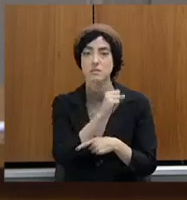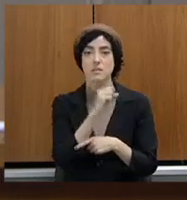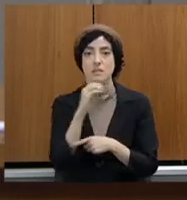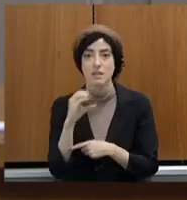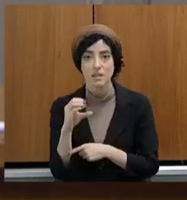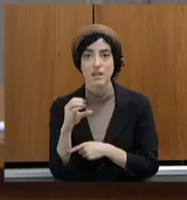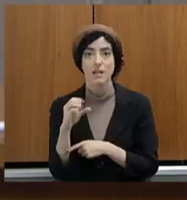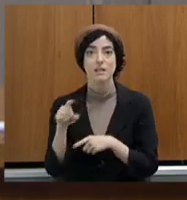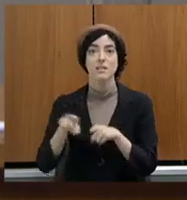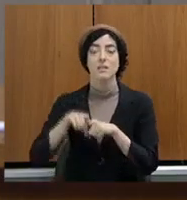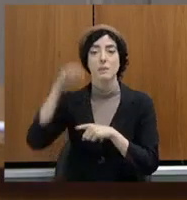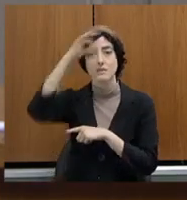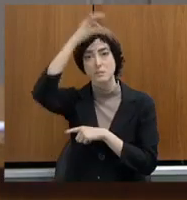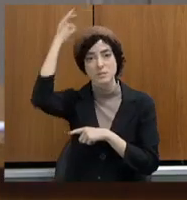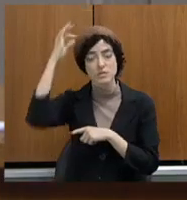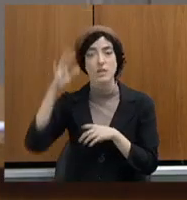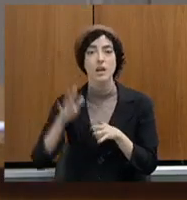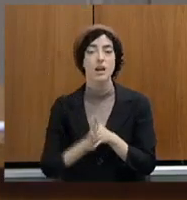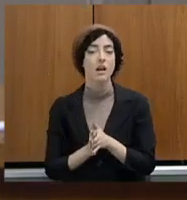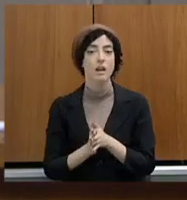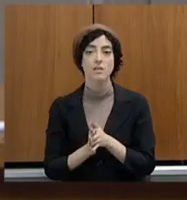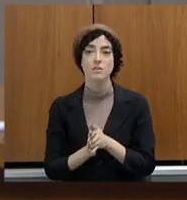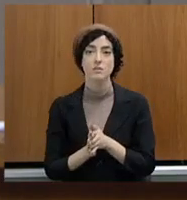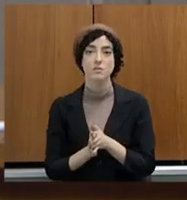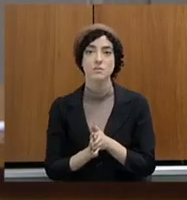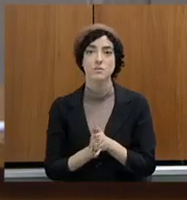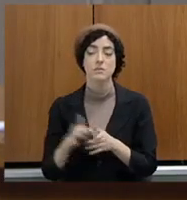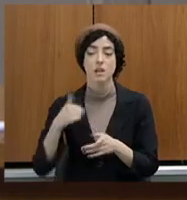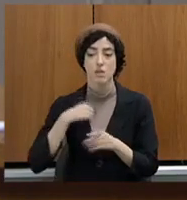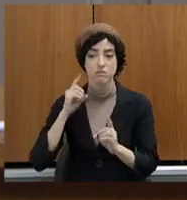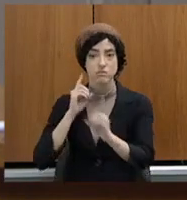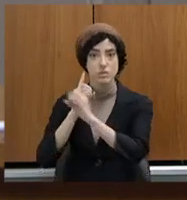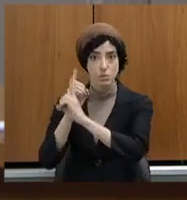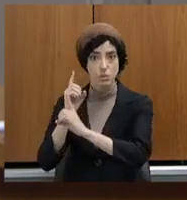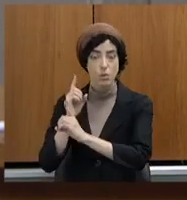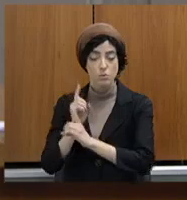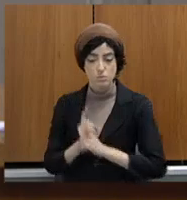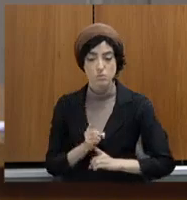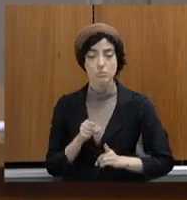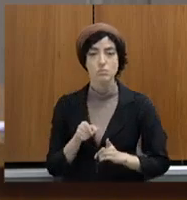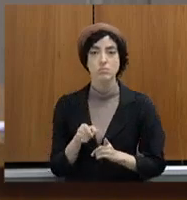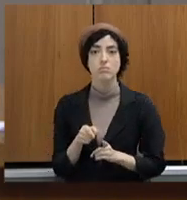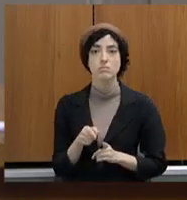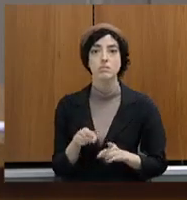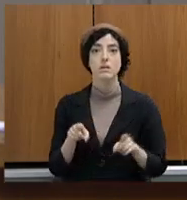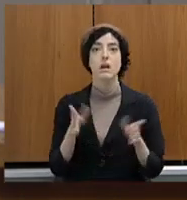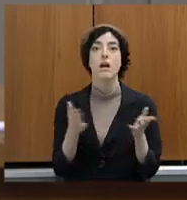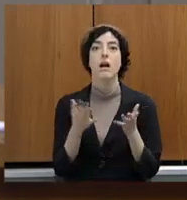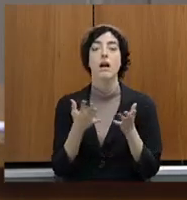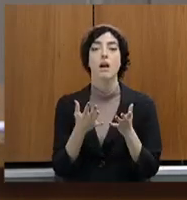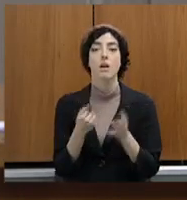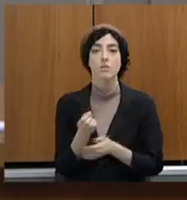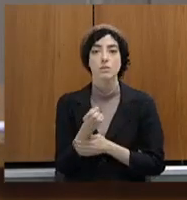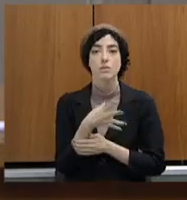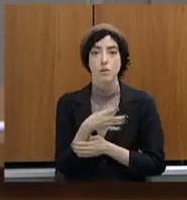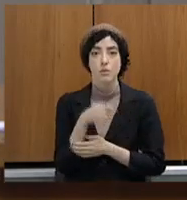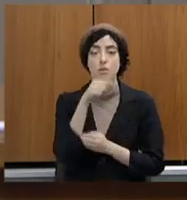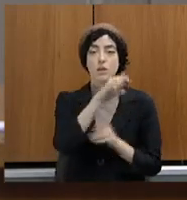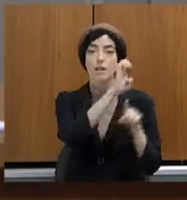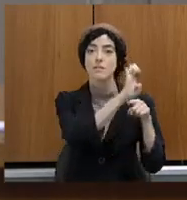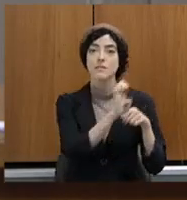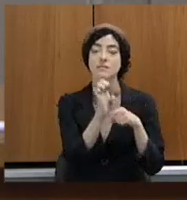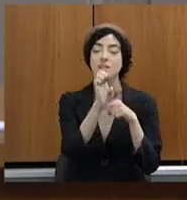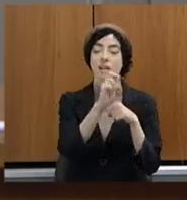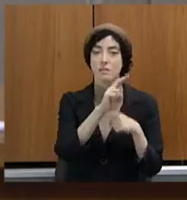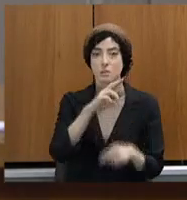Santo. Tive encontro agora, recentemente, no Mato Grosso, com todos os chefes de polícia civil do Brasil,